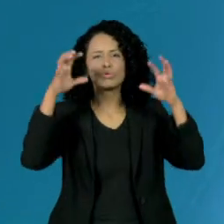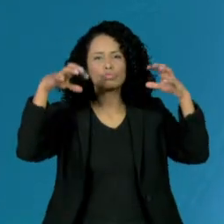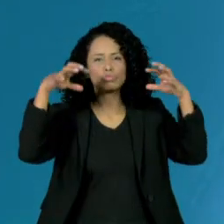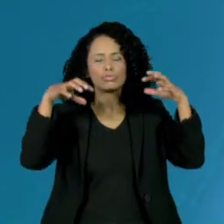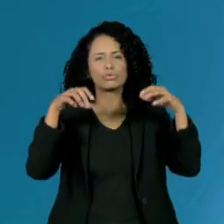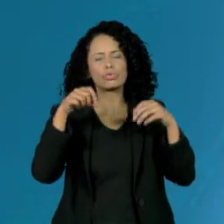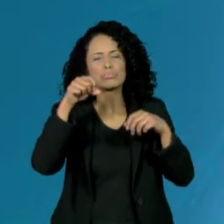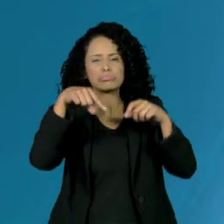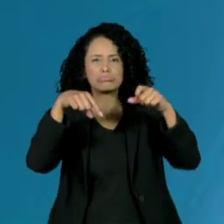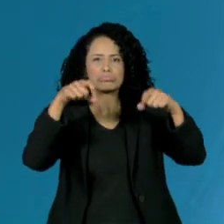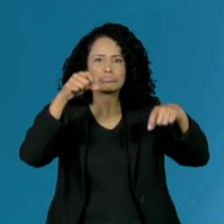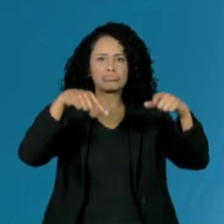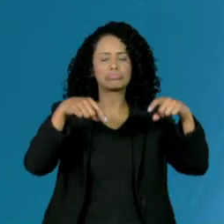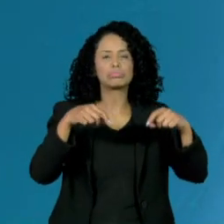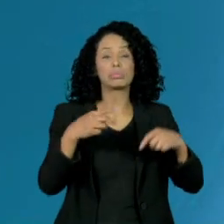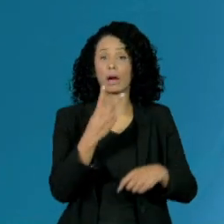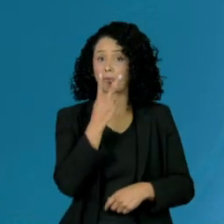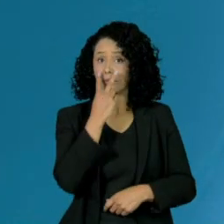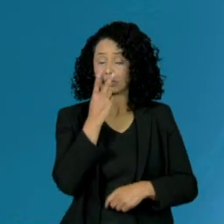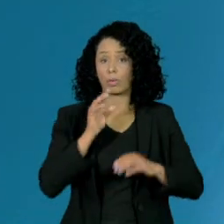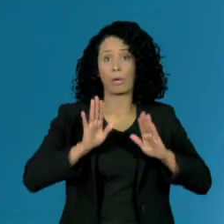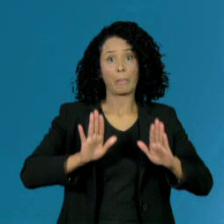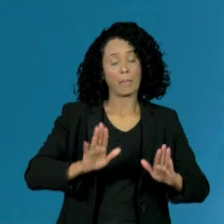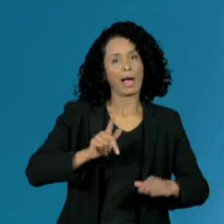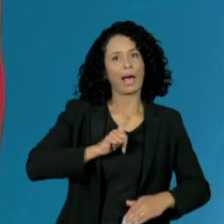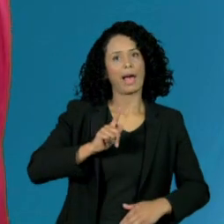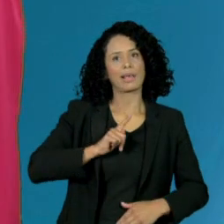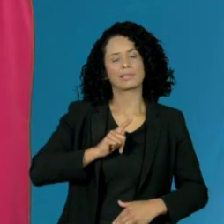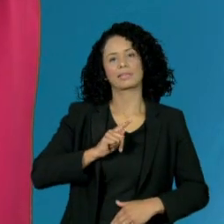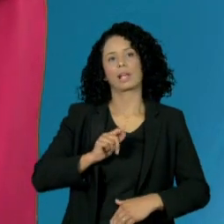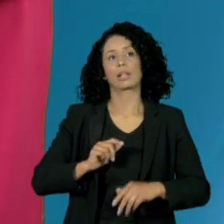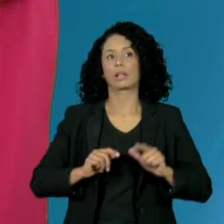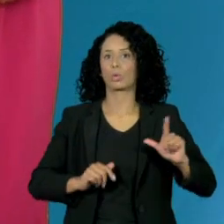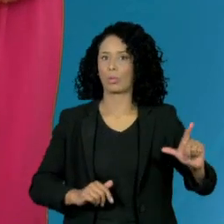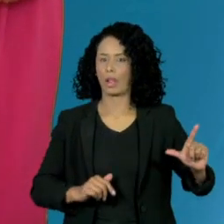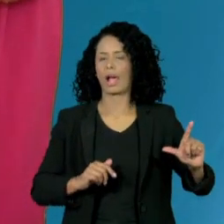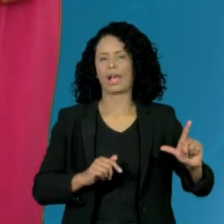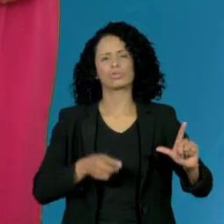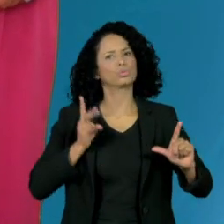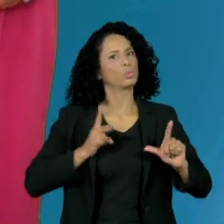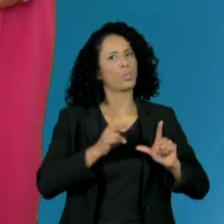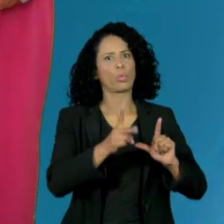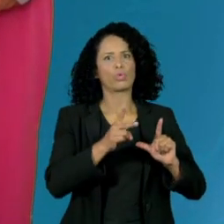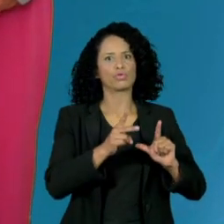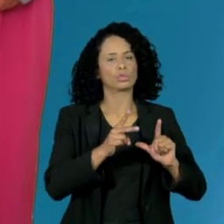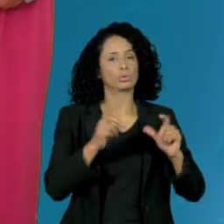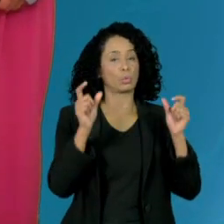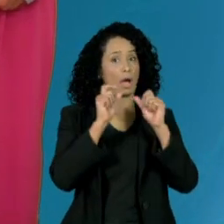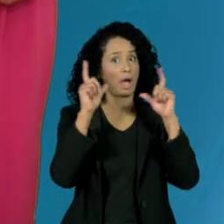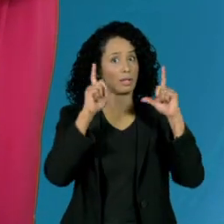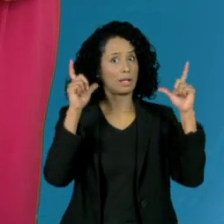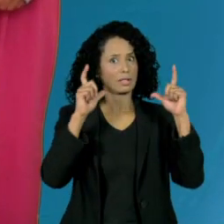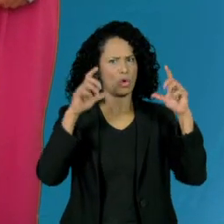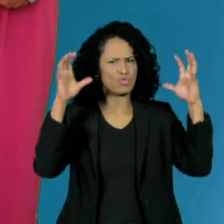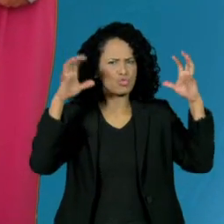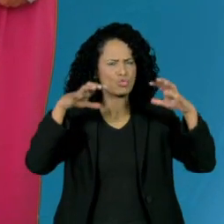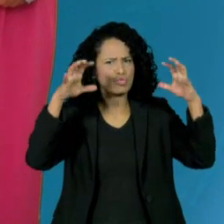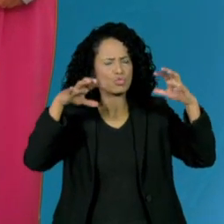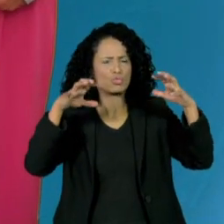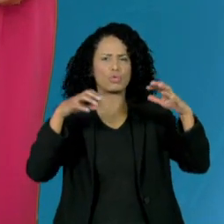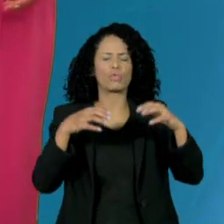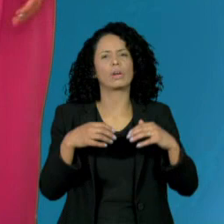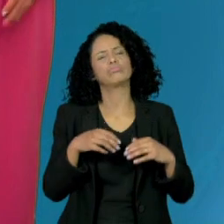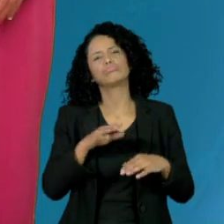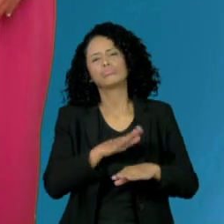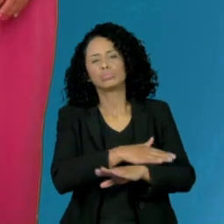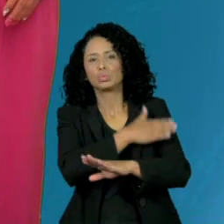Vitória, mas todas as demais áreas da costa leste e do nordeste ainda continuam em estado de atenção para chuva moderada ao longo do